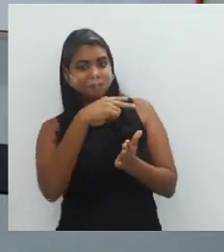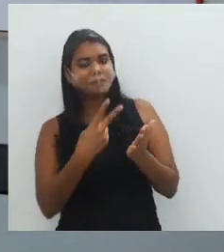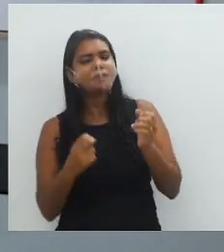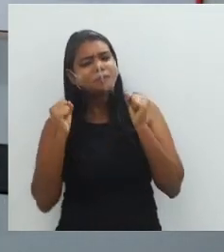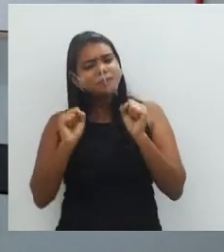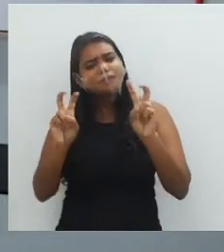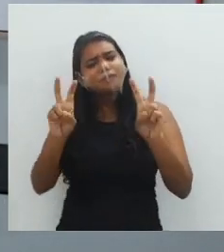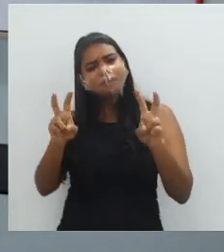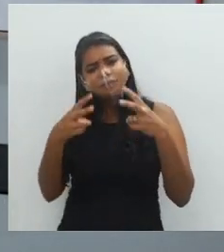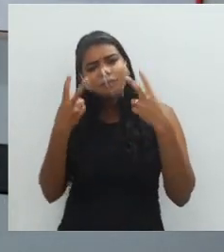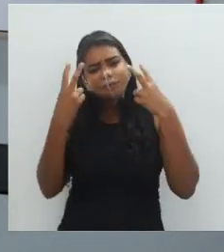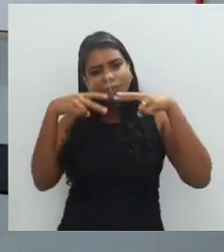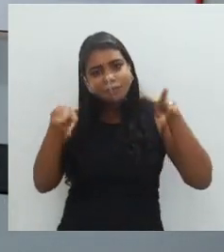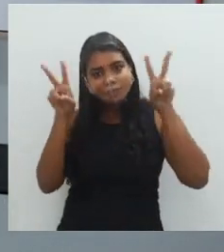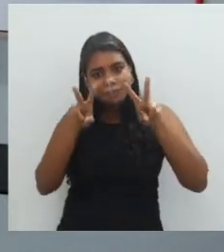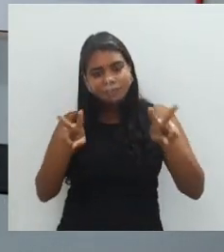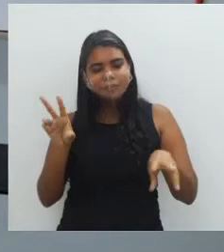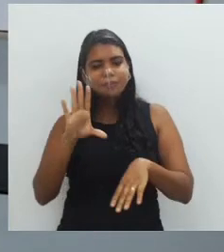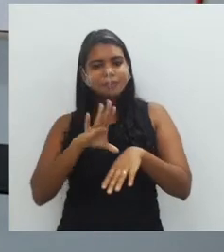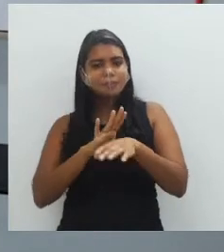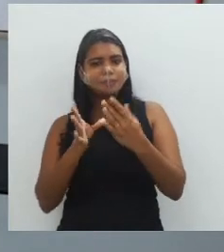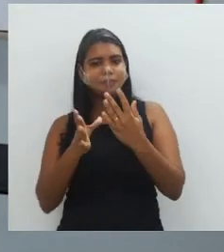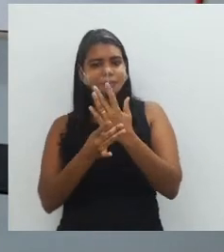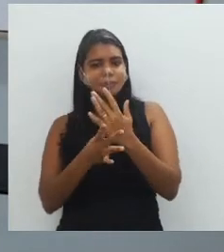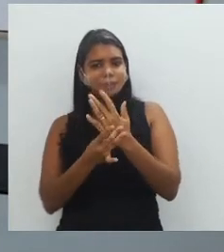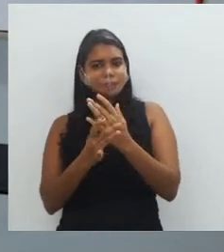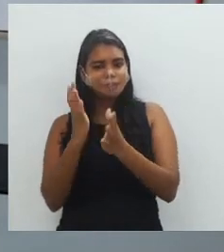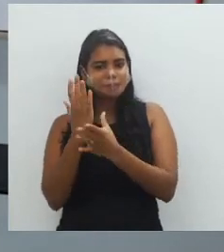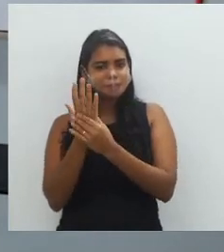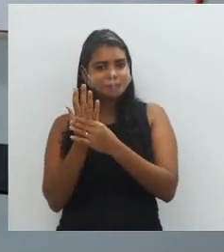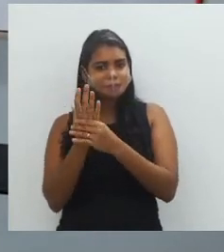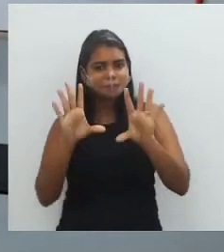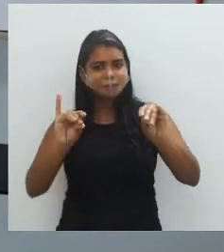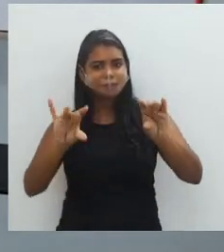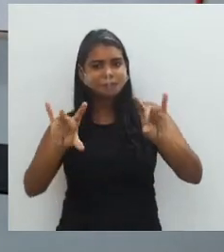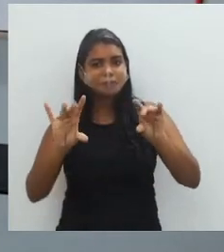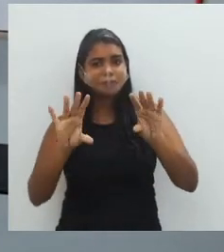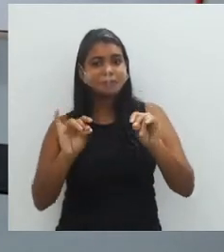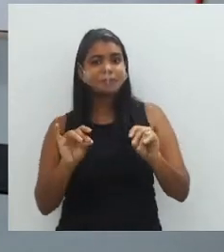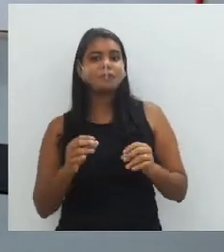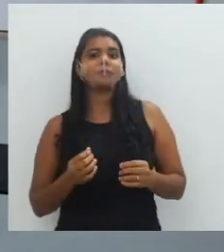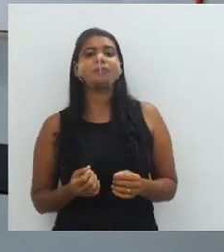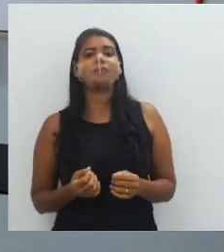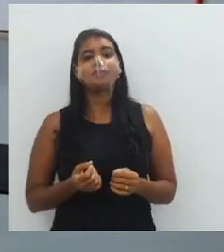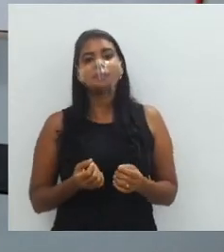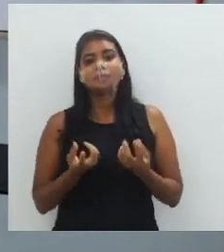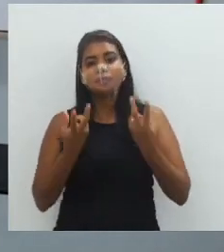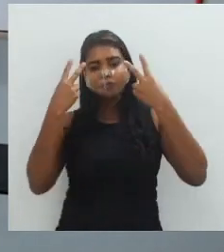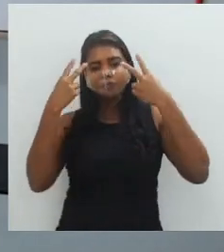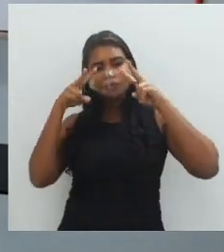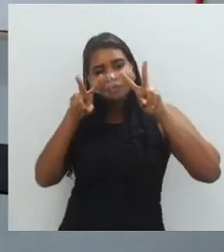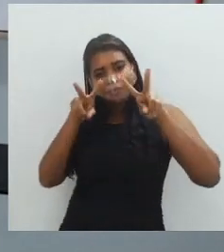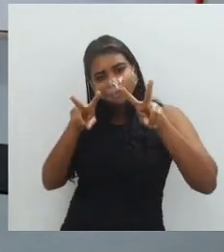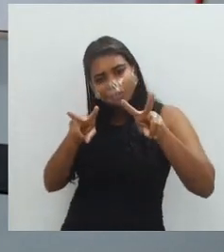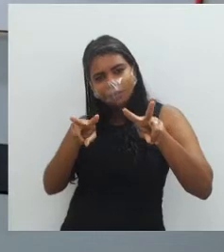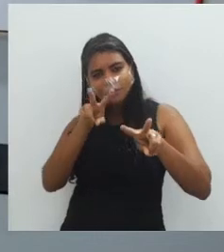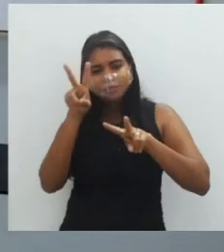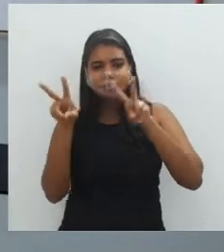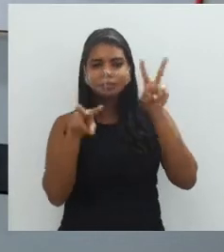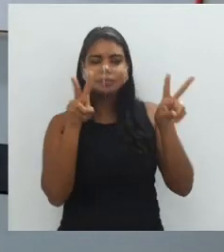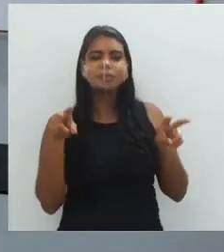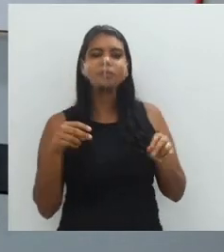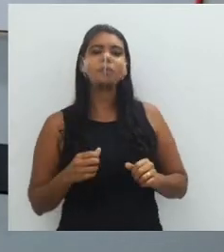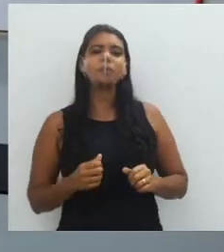pode perceber através do toque das mãos, do tato, ou através simplesmente do olhar, né? A